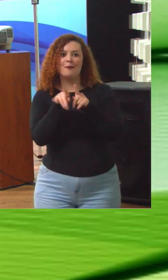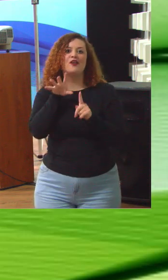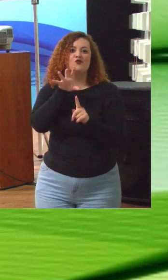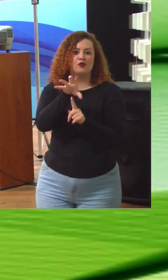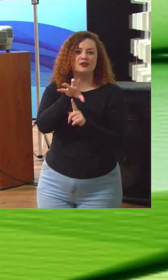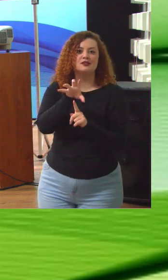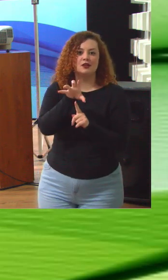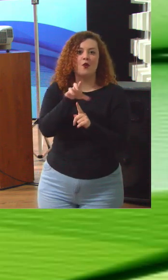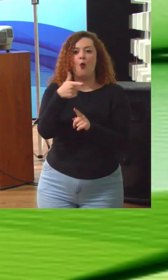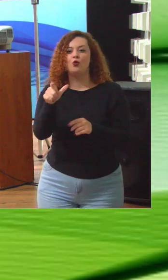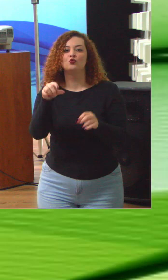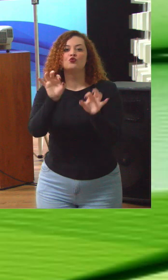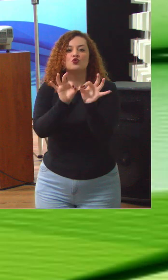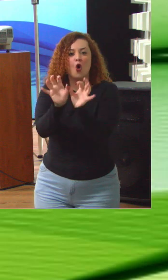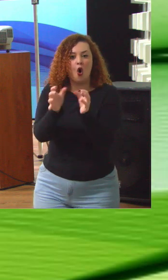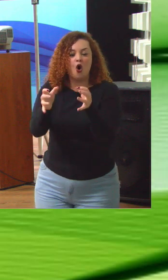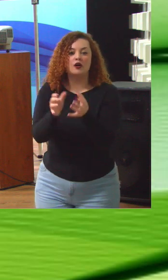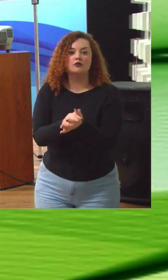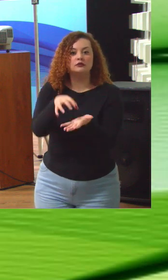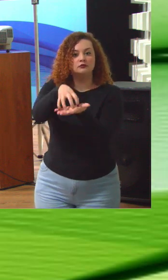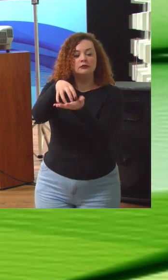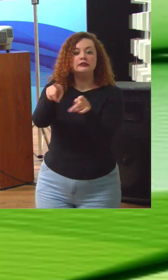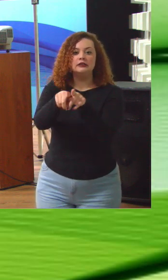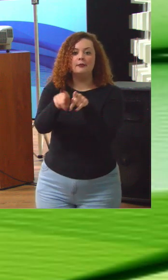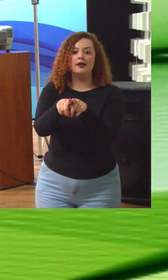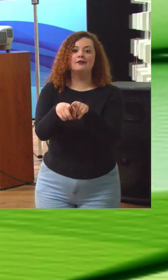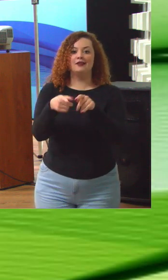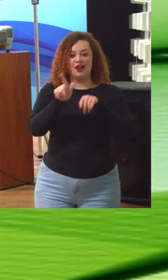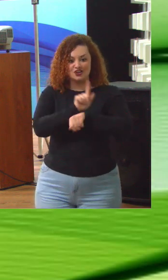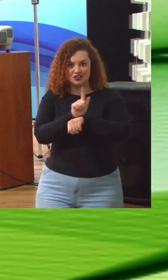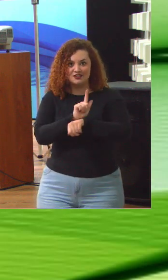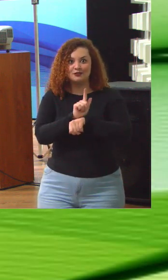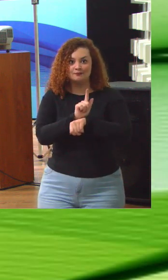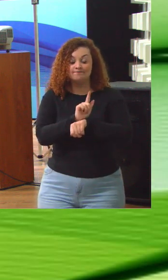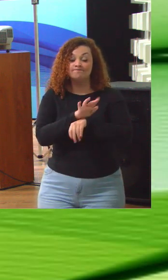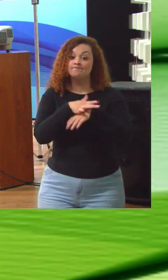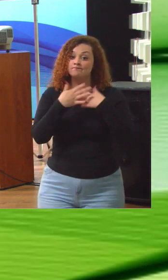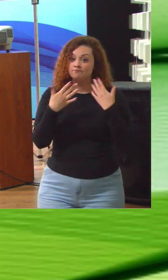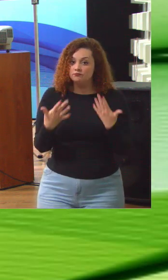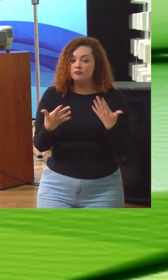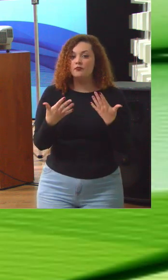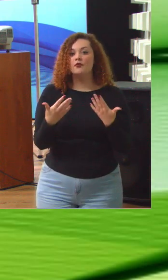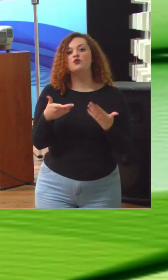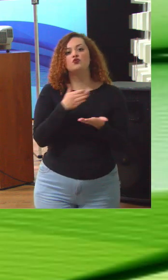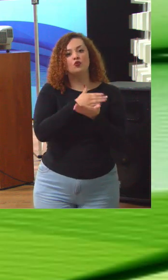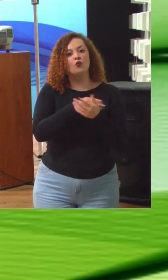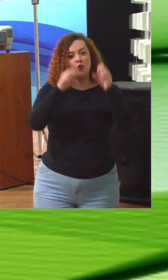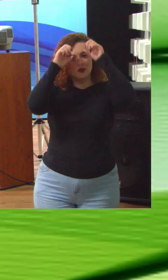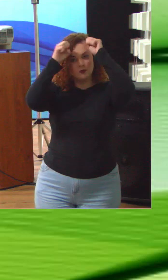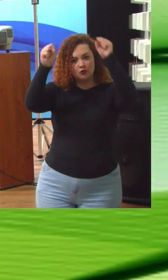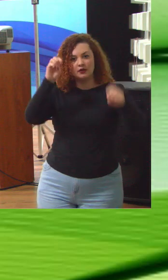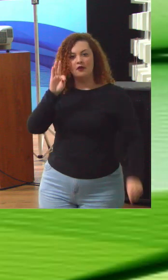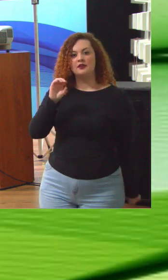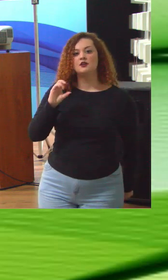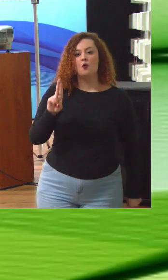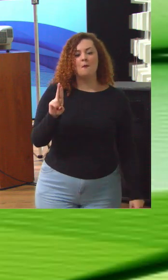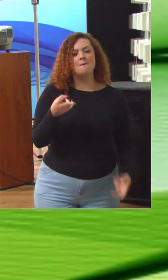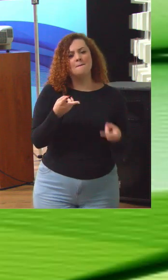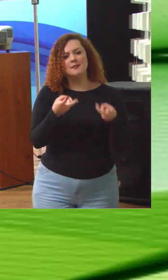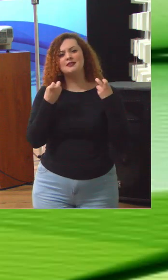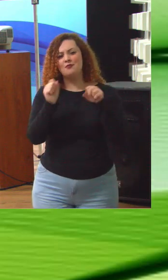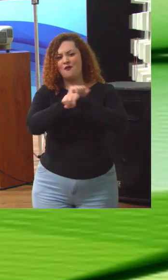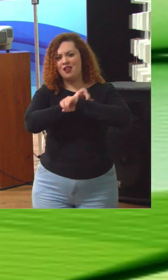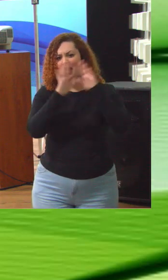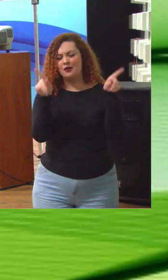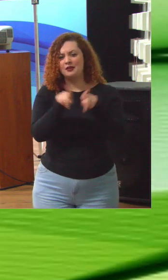E na parte de baixo, a gestão. Essa é a questão e foi isso que o Tribunal de Contas percebeu claramente